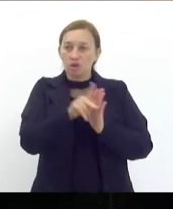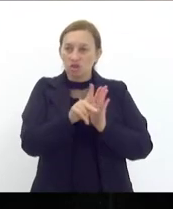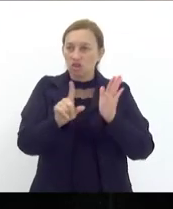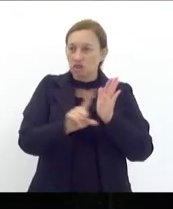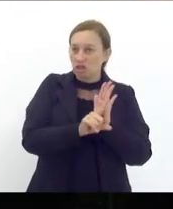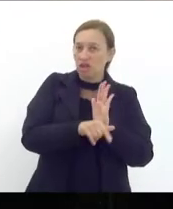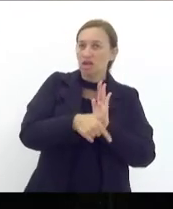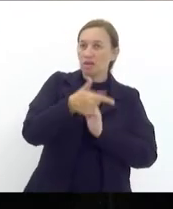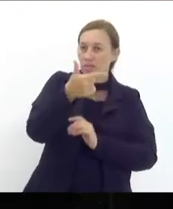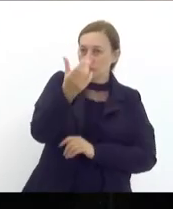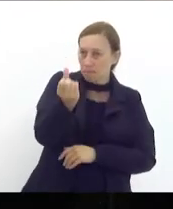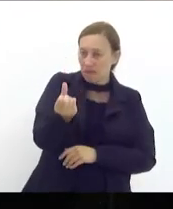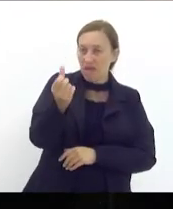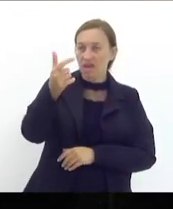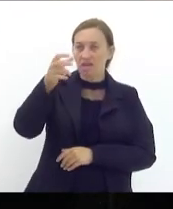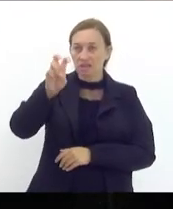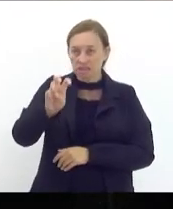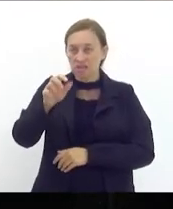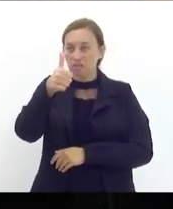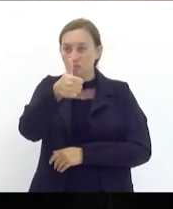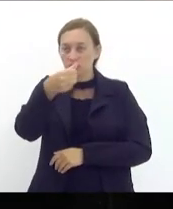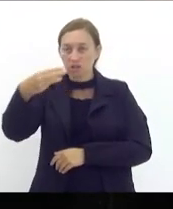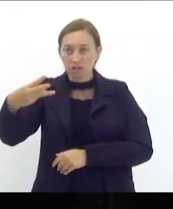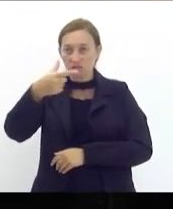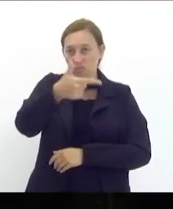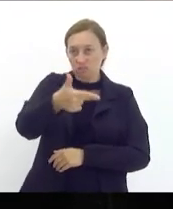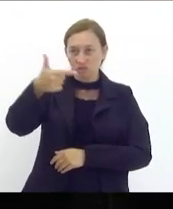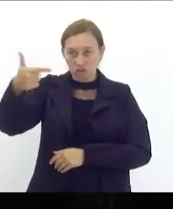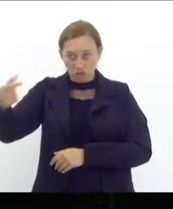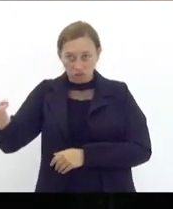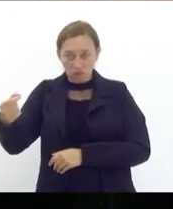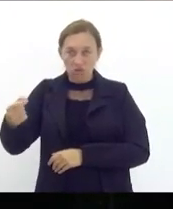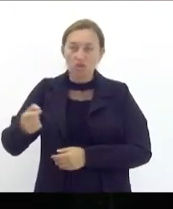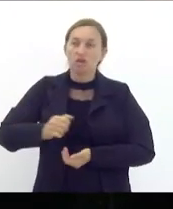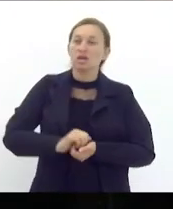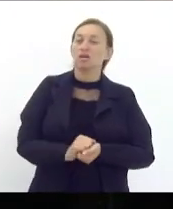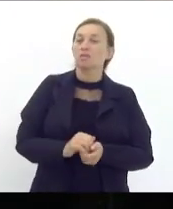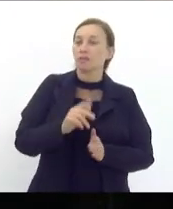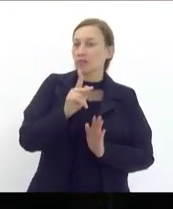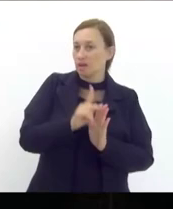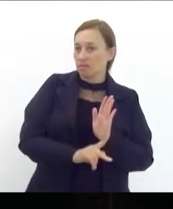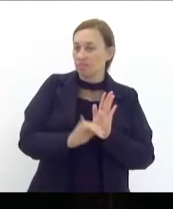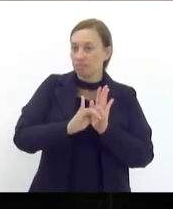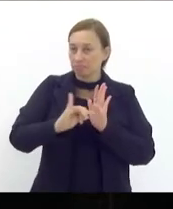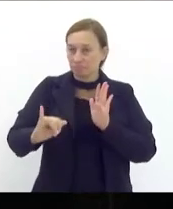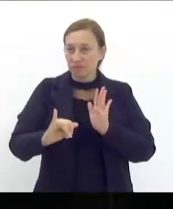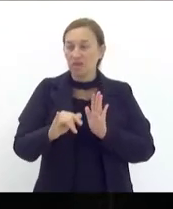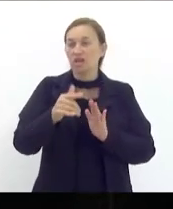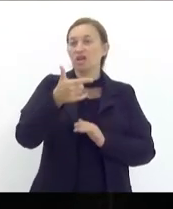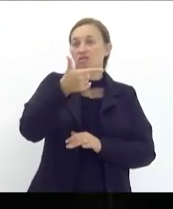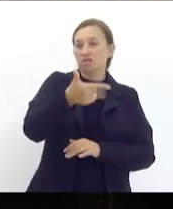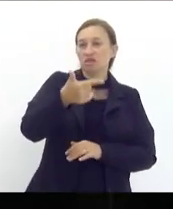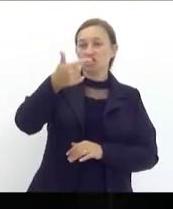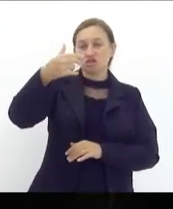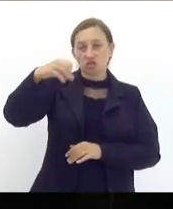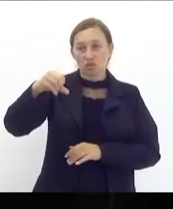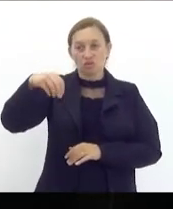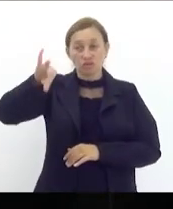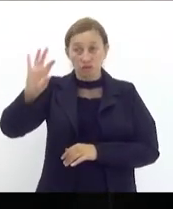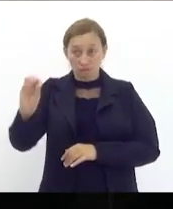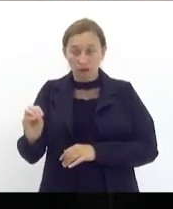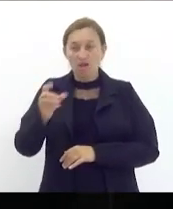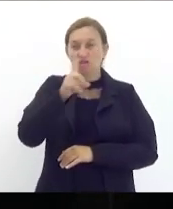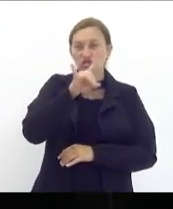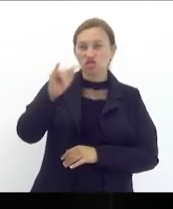2022 e que foi publicada a sanção a este projeto no diário oficial de 29 de maio no dia